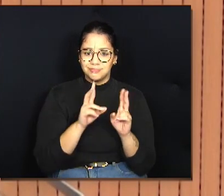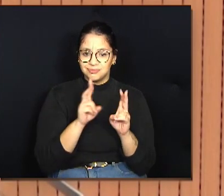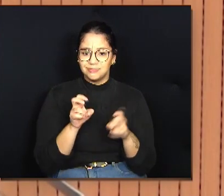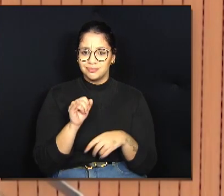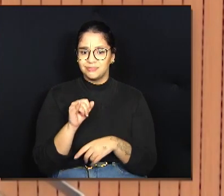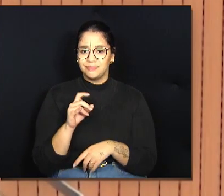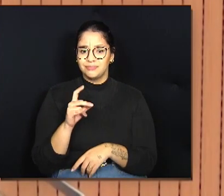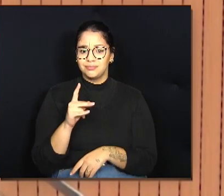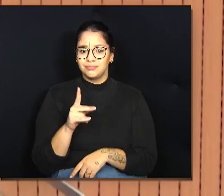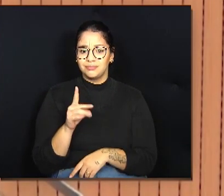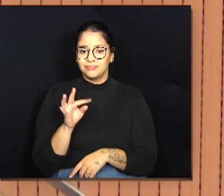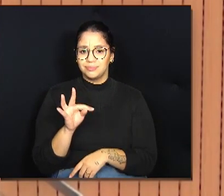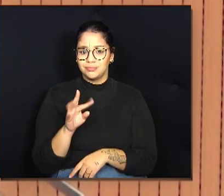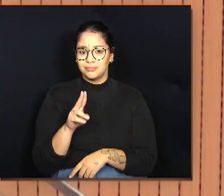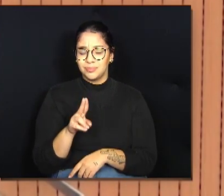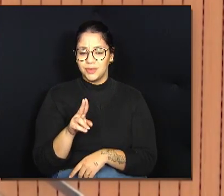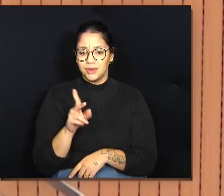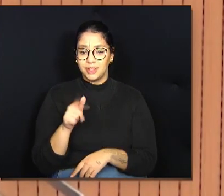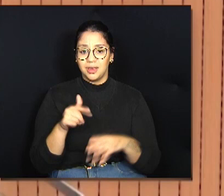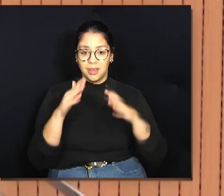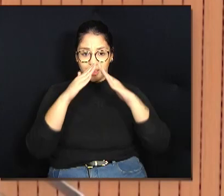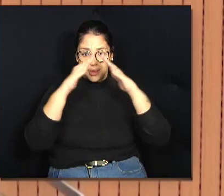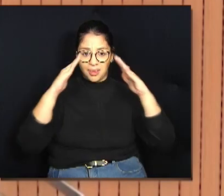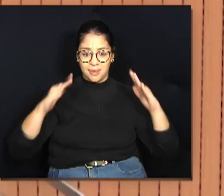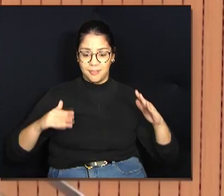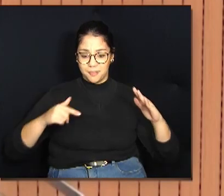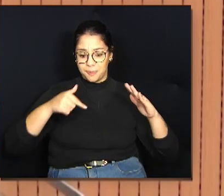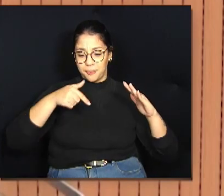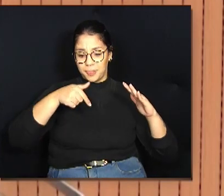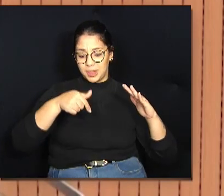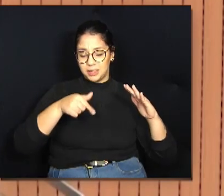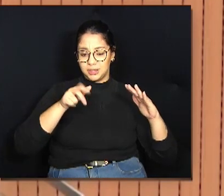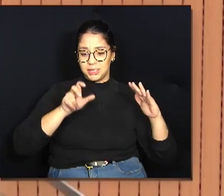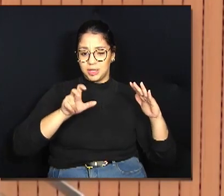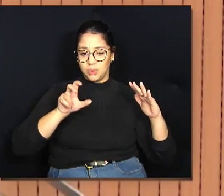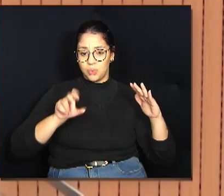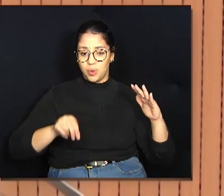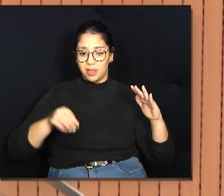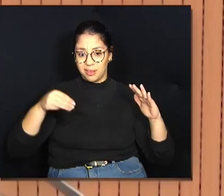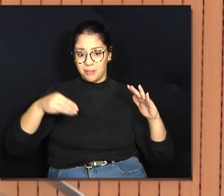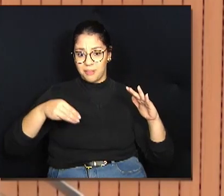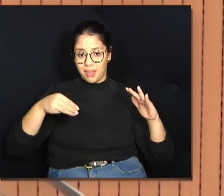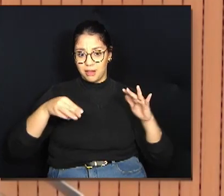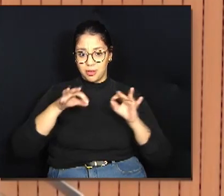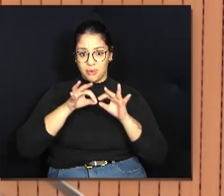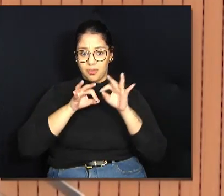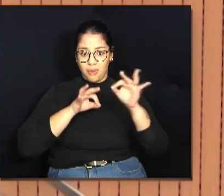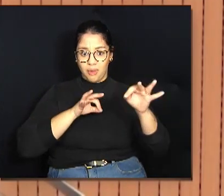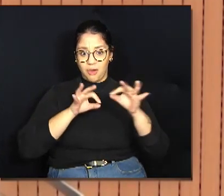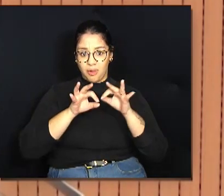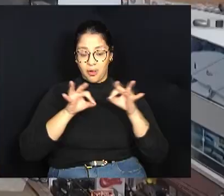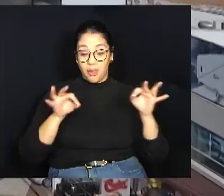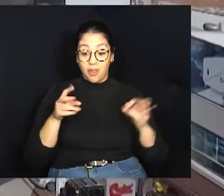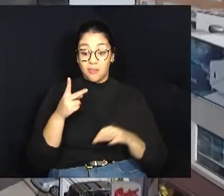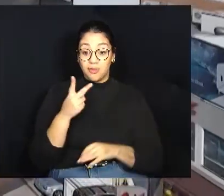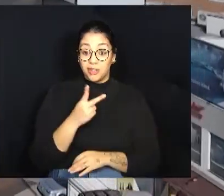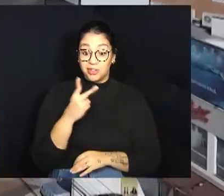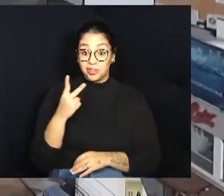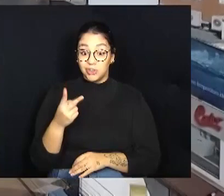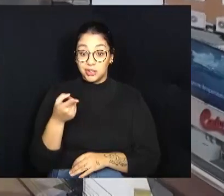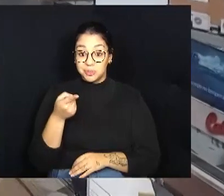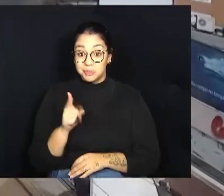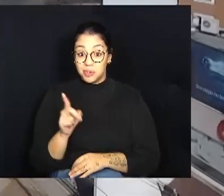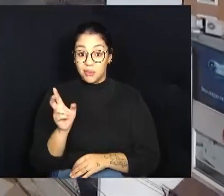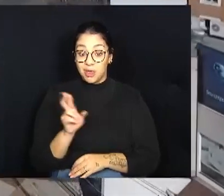de um barracão de 750 metros, pagando R$ 22 mil. O